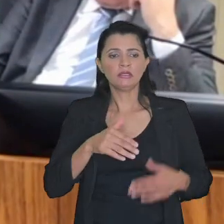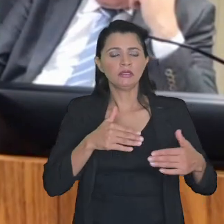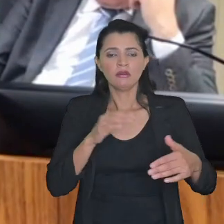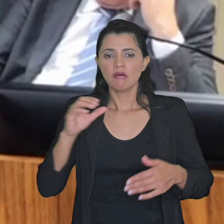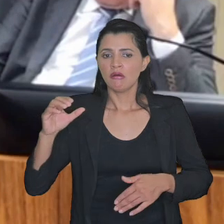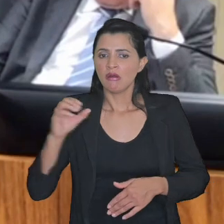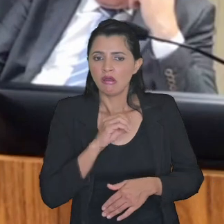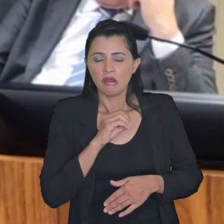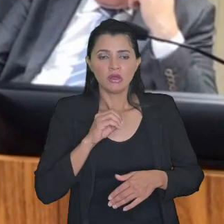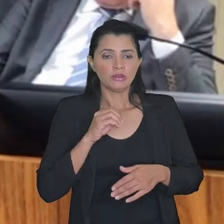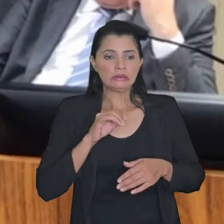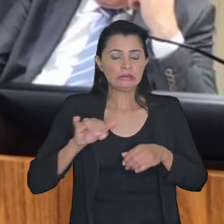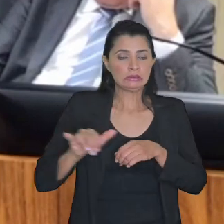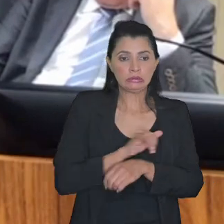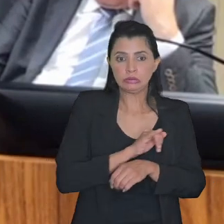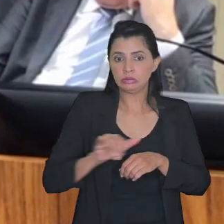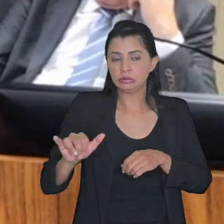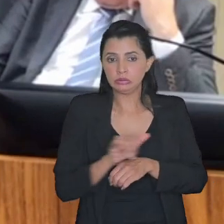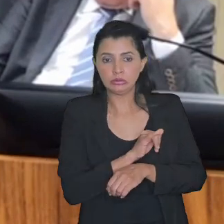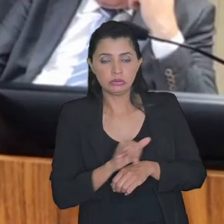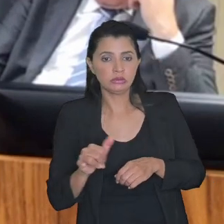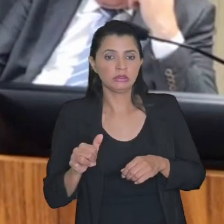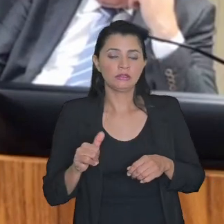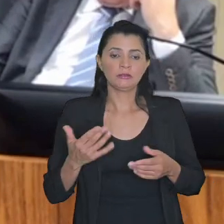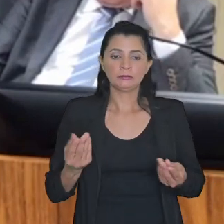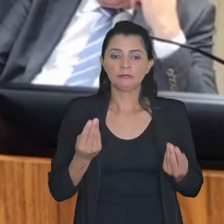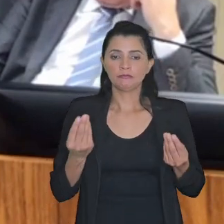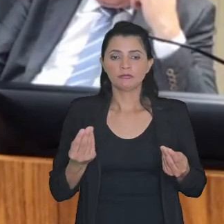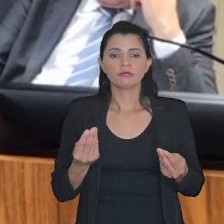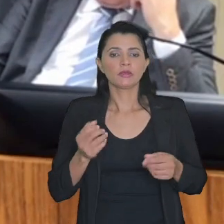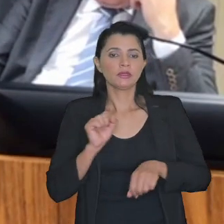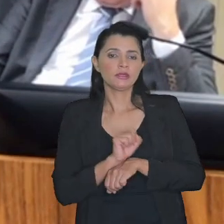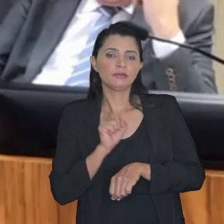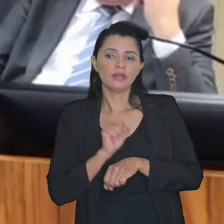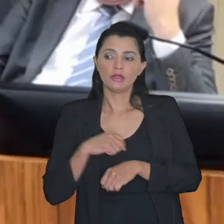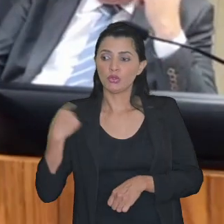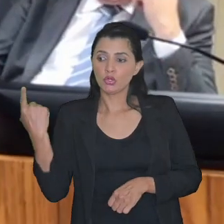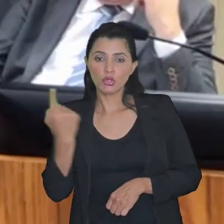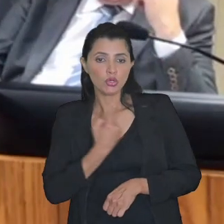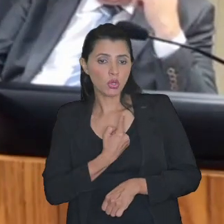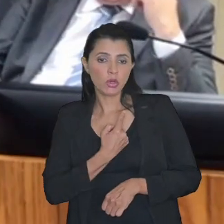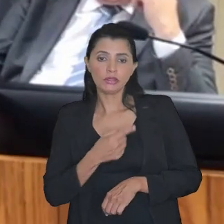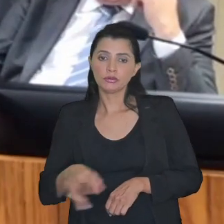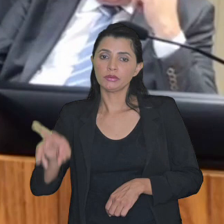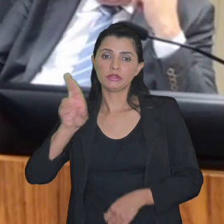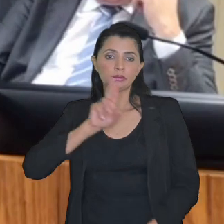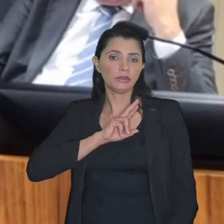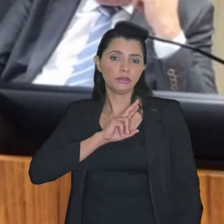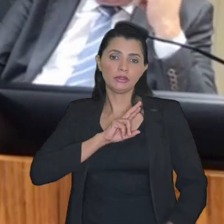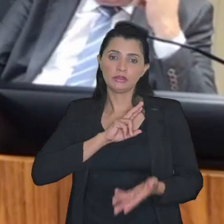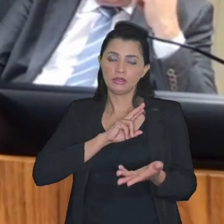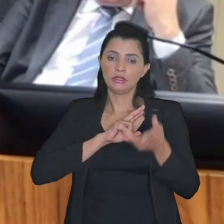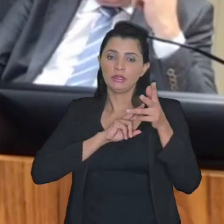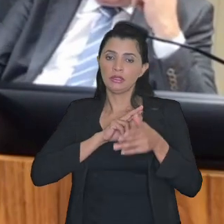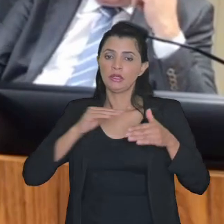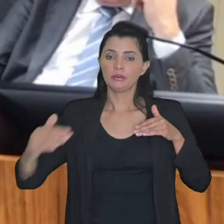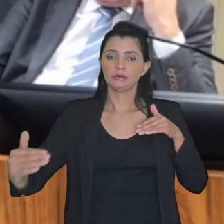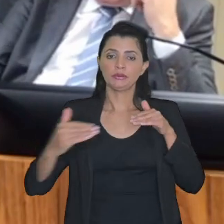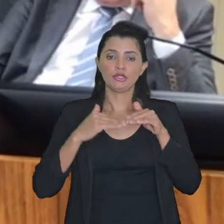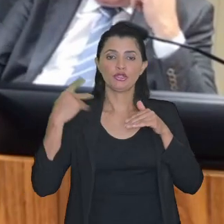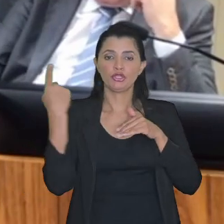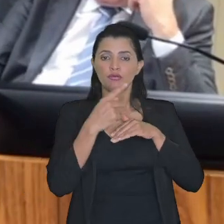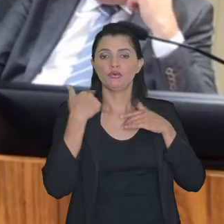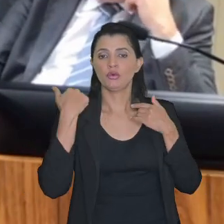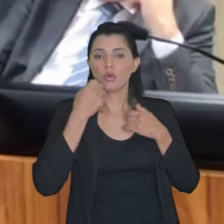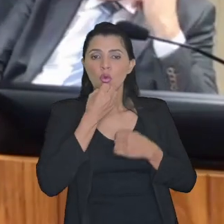em velocidade estratosférica e esperando de nós uma resposta que seja compatível